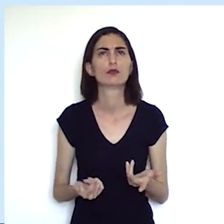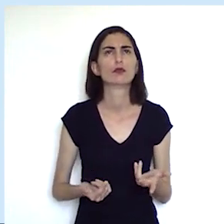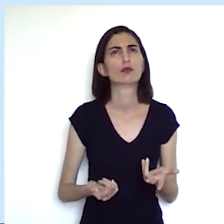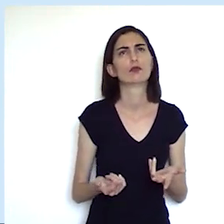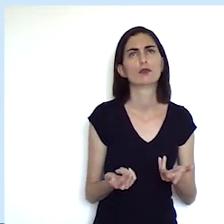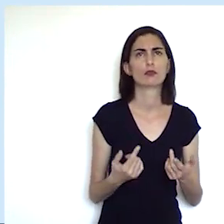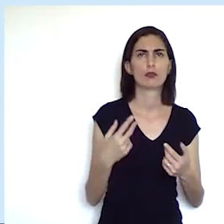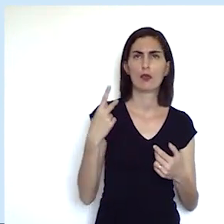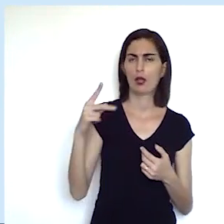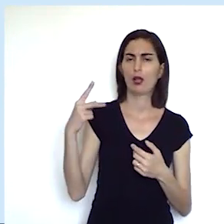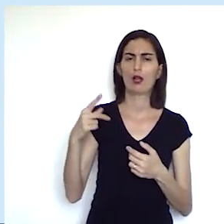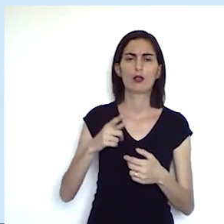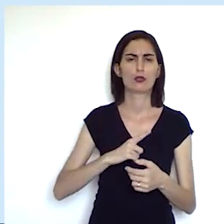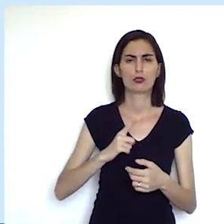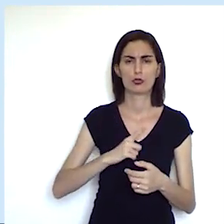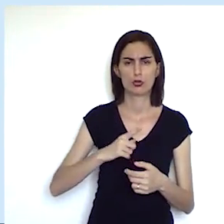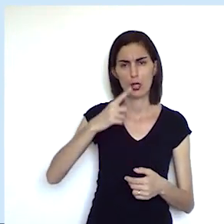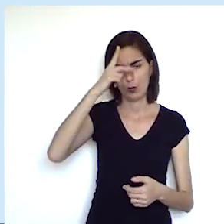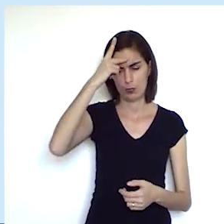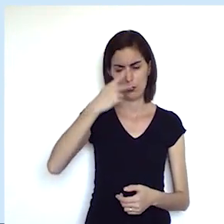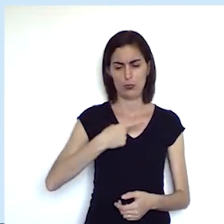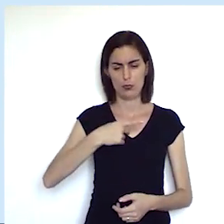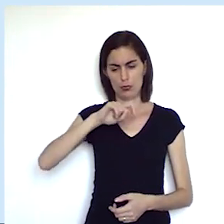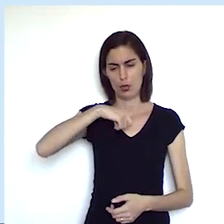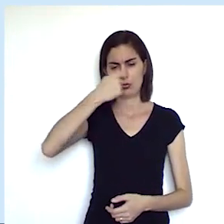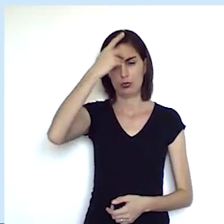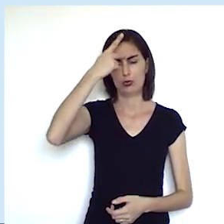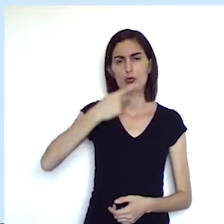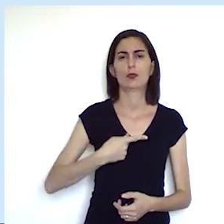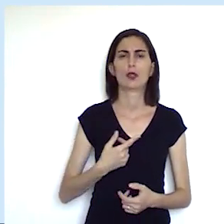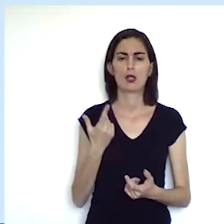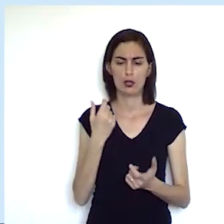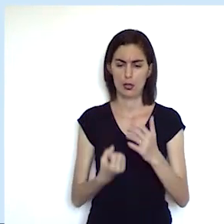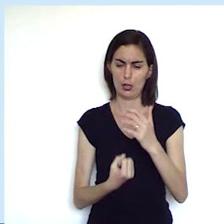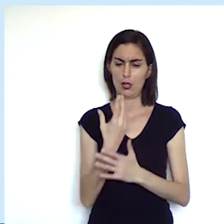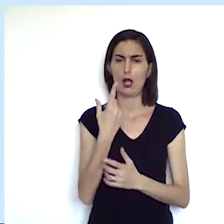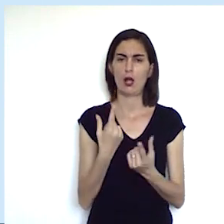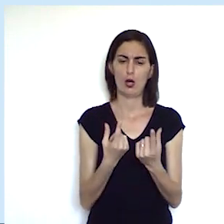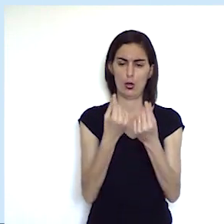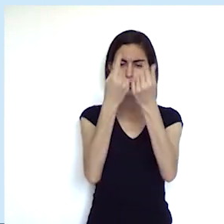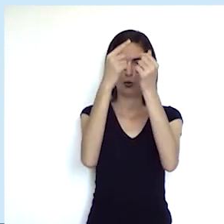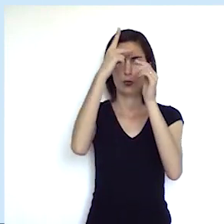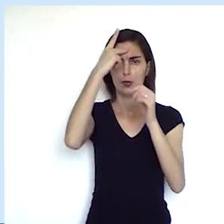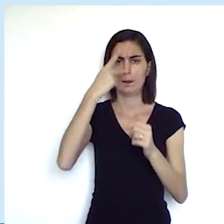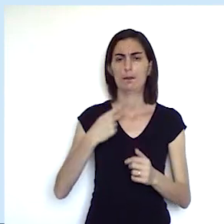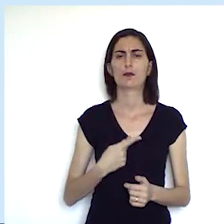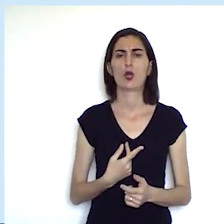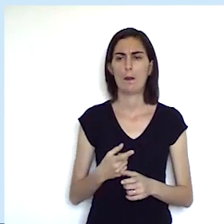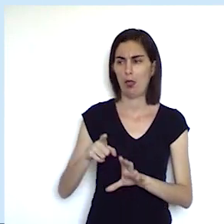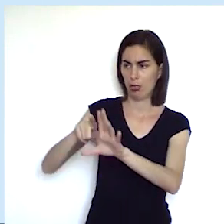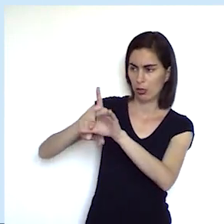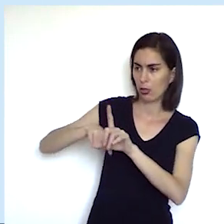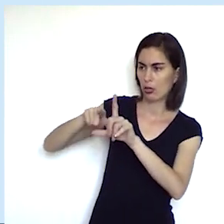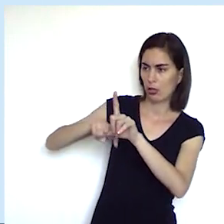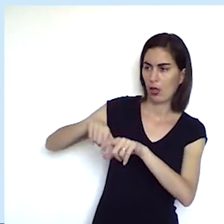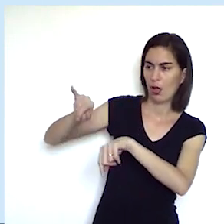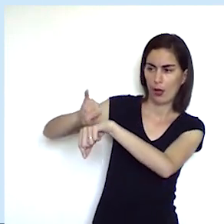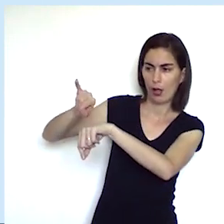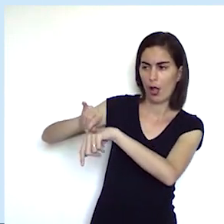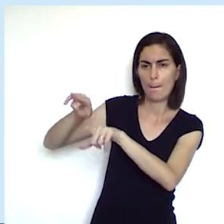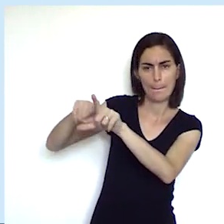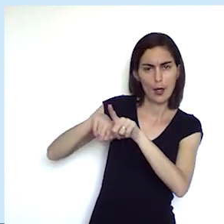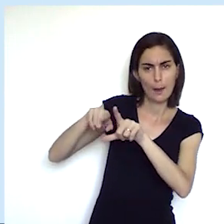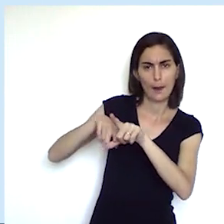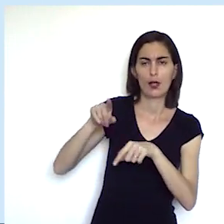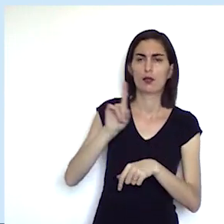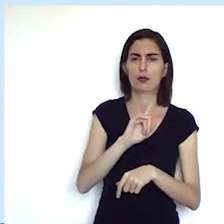elas mantinham uma grande autonomia porque criavam um dinamismo econômico próprio então não criavam essa dependência da metrópole de